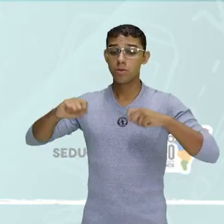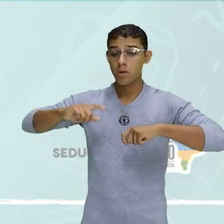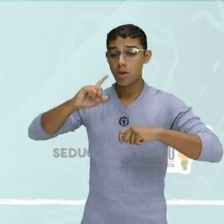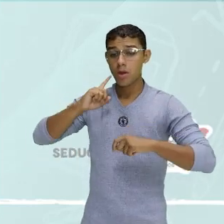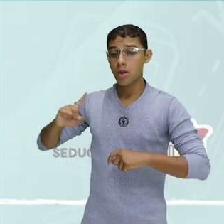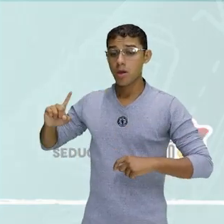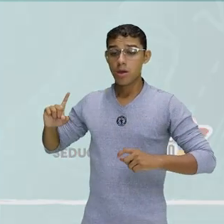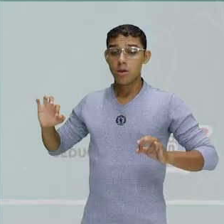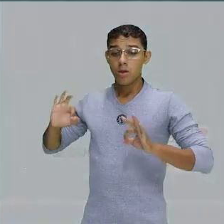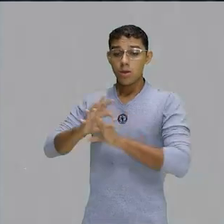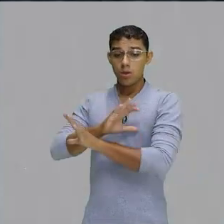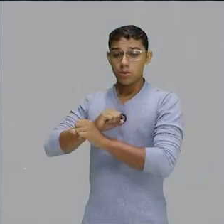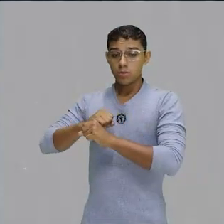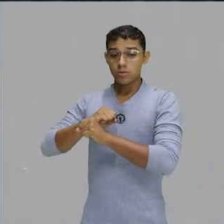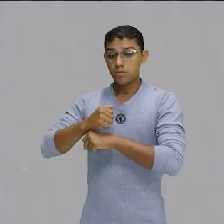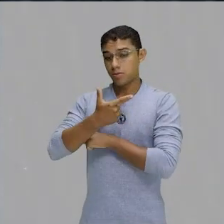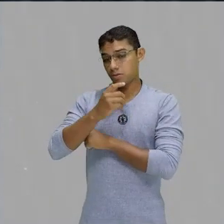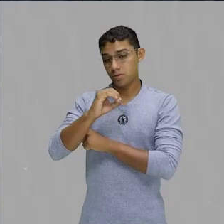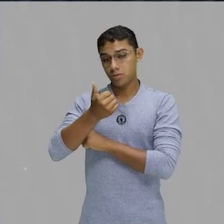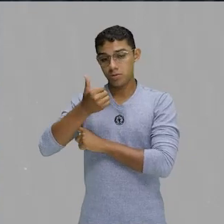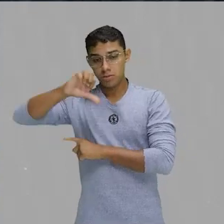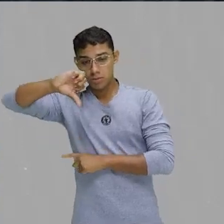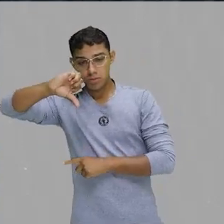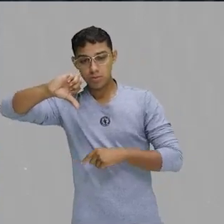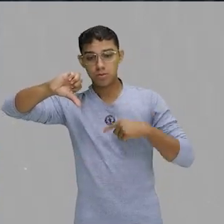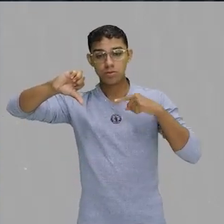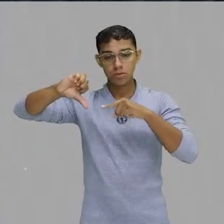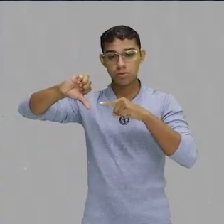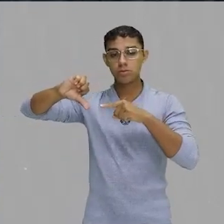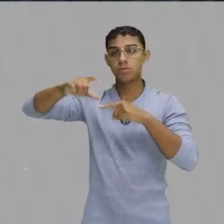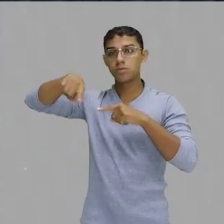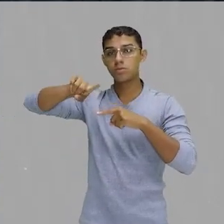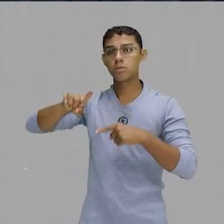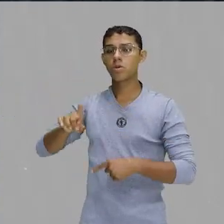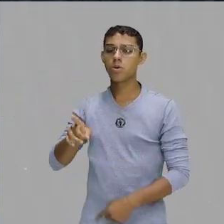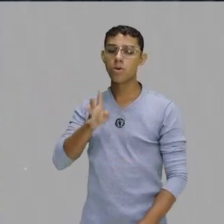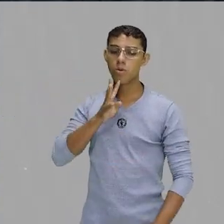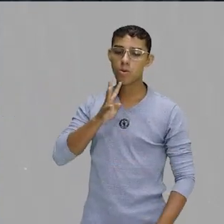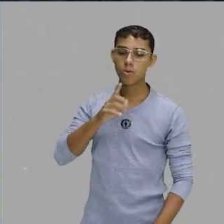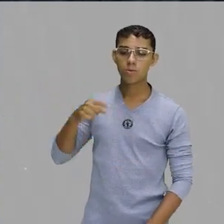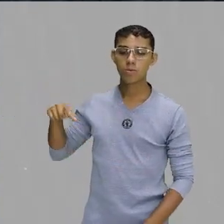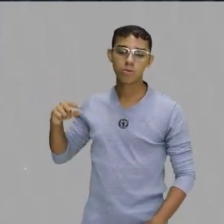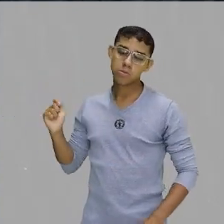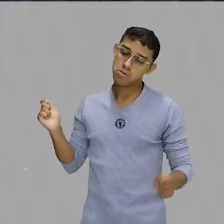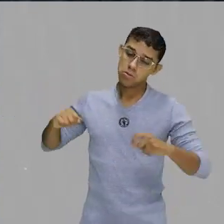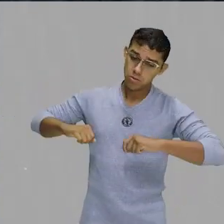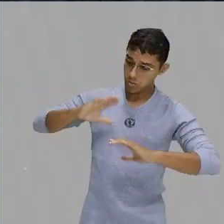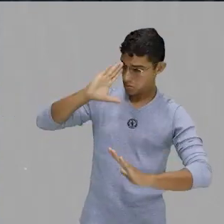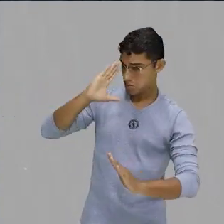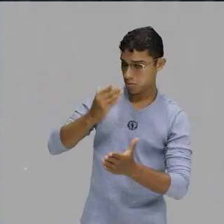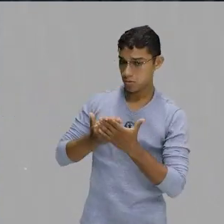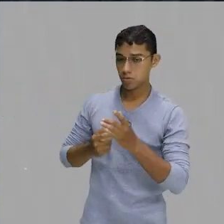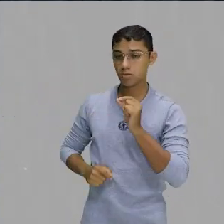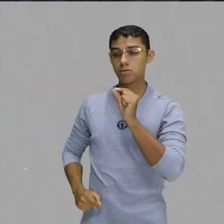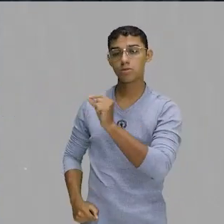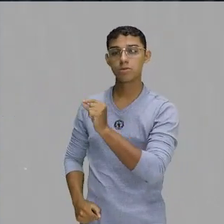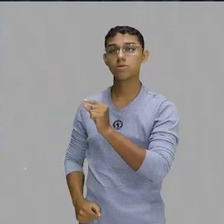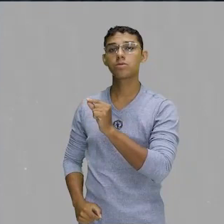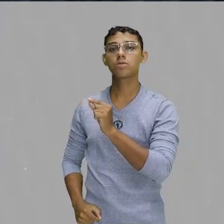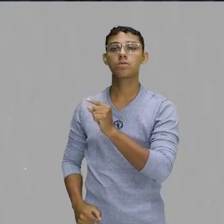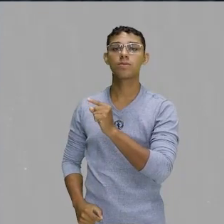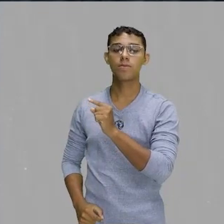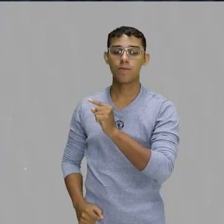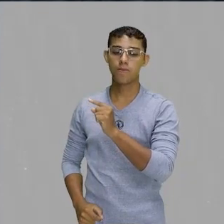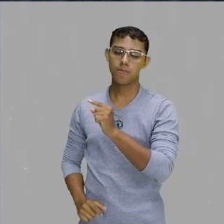2019 e vocês devem, vocês podem crer que tem alguma...